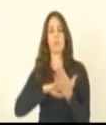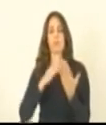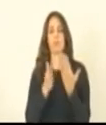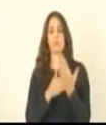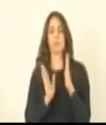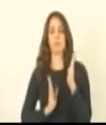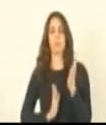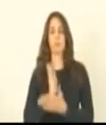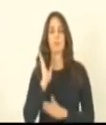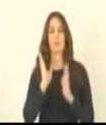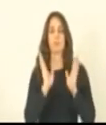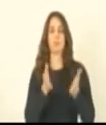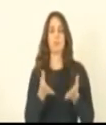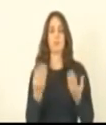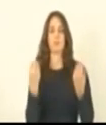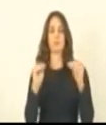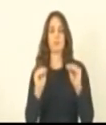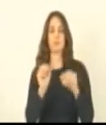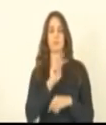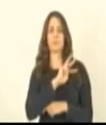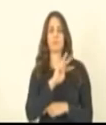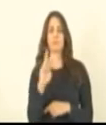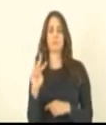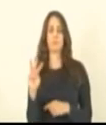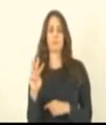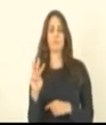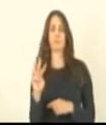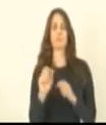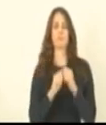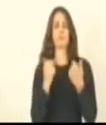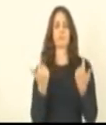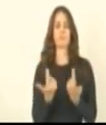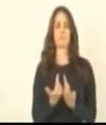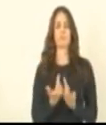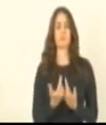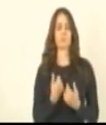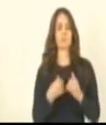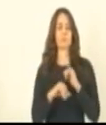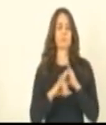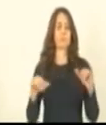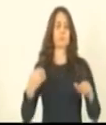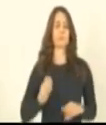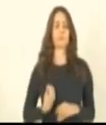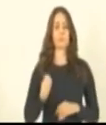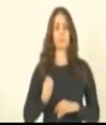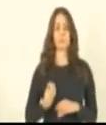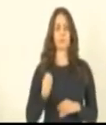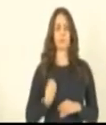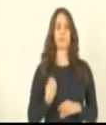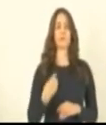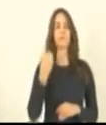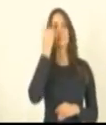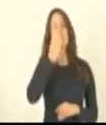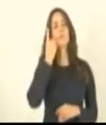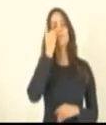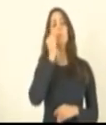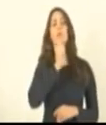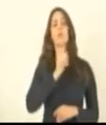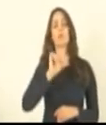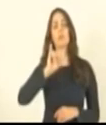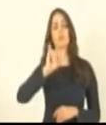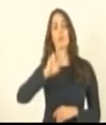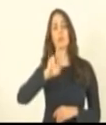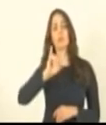aprovada, conforme disponibilizada no site da Assembleia. Regista a presença das deputadas Irine Lopes,